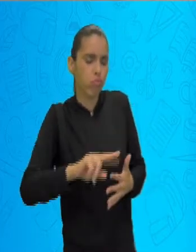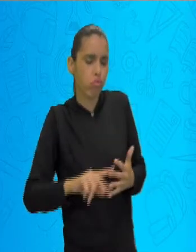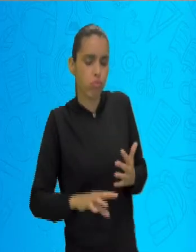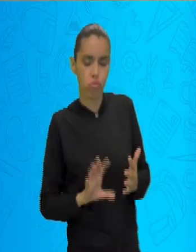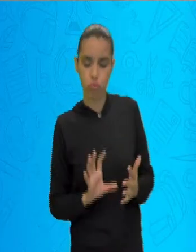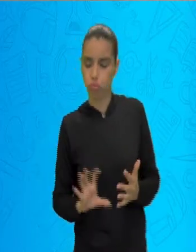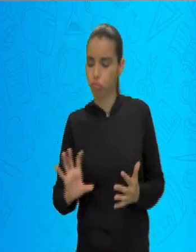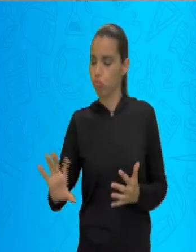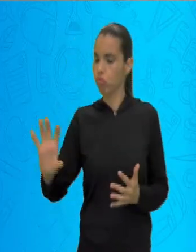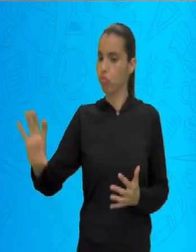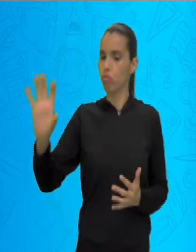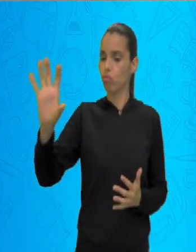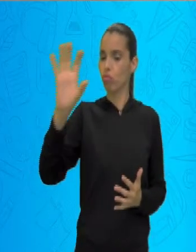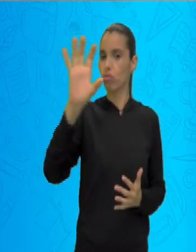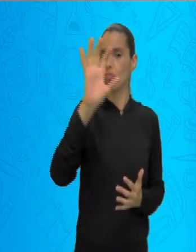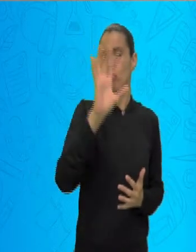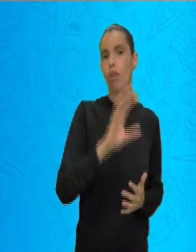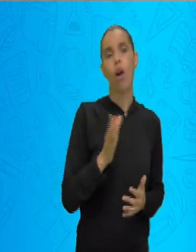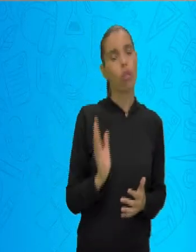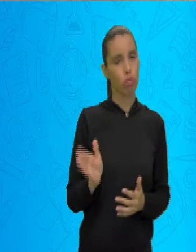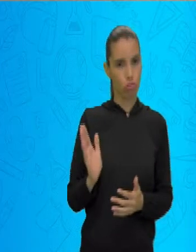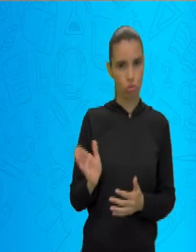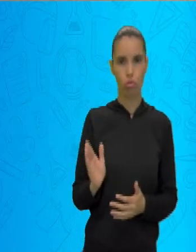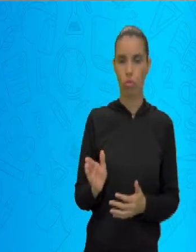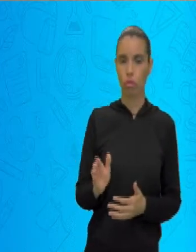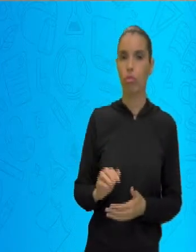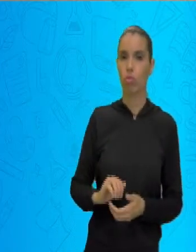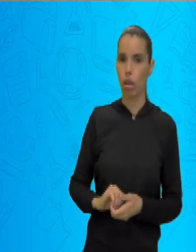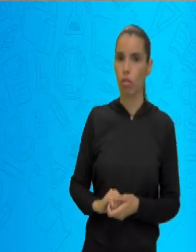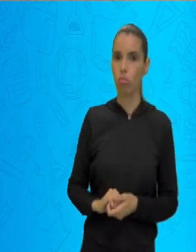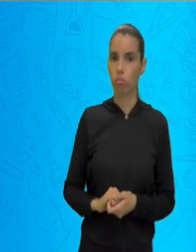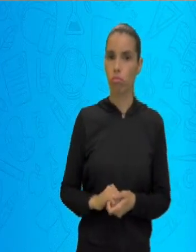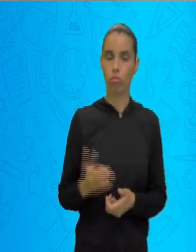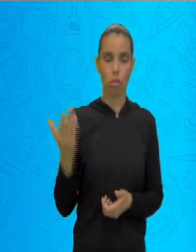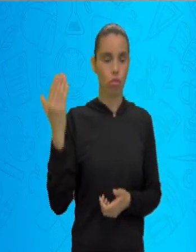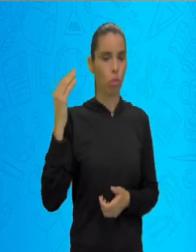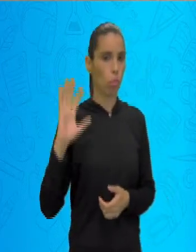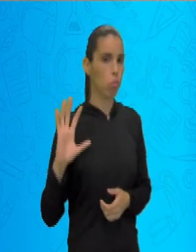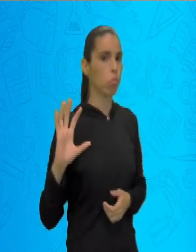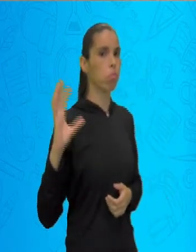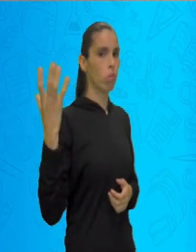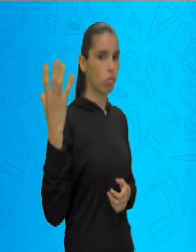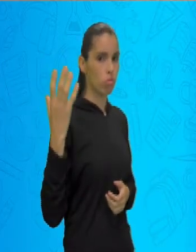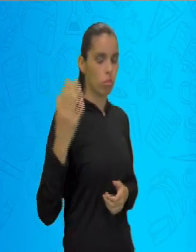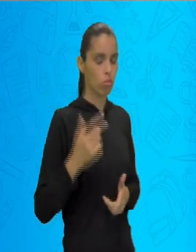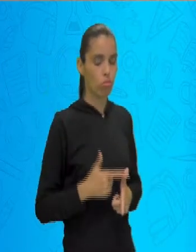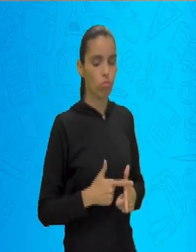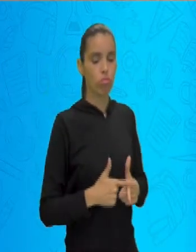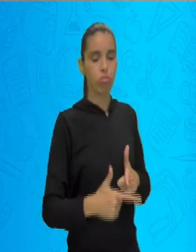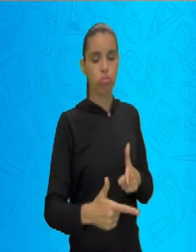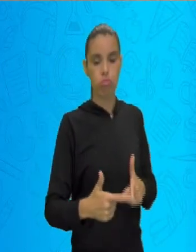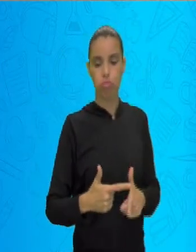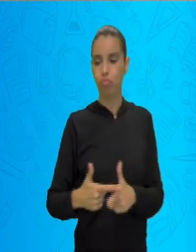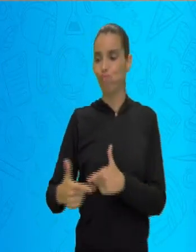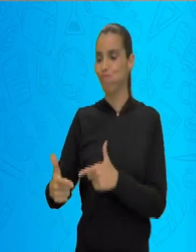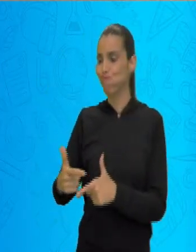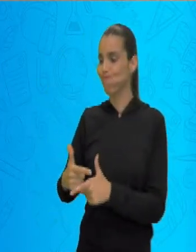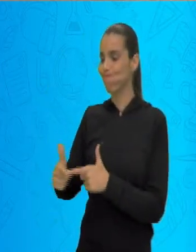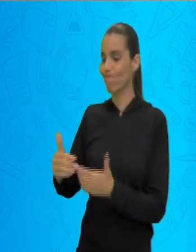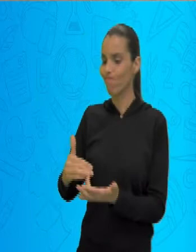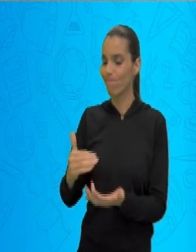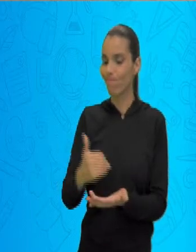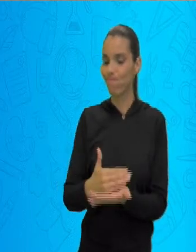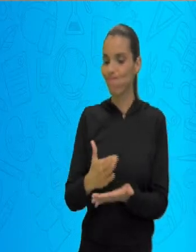Por quê? Porque muitas das vezes a divisão é feita visando